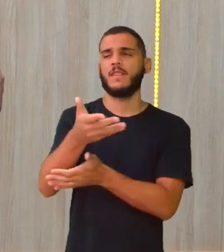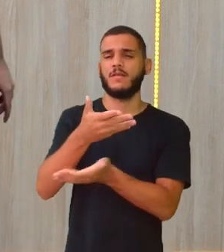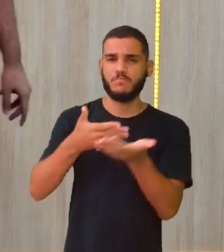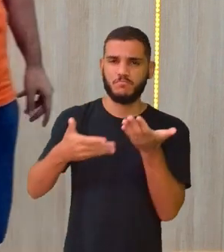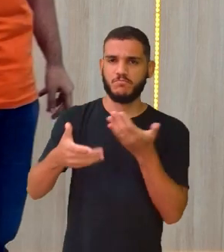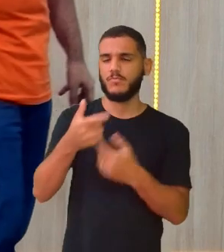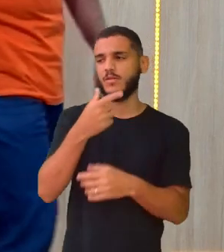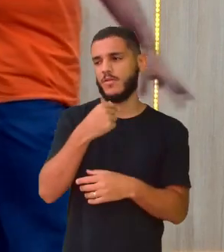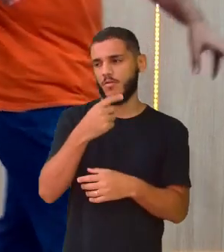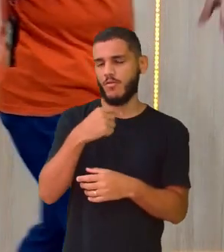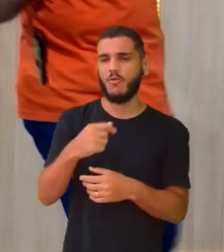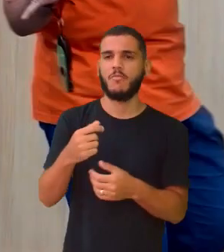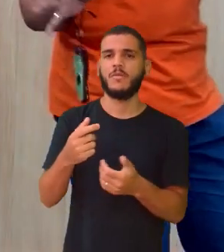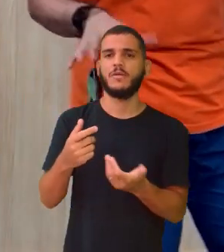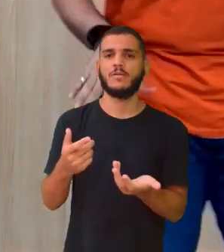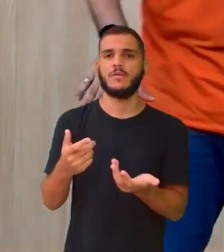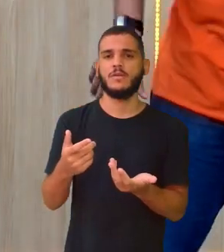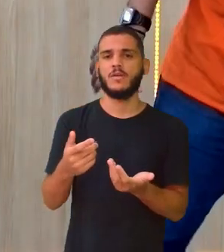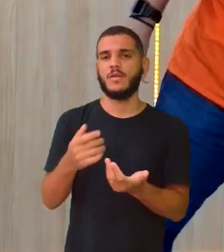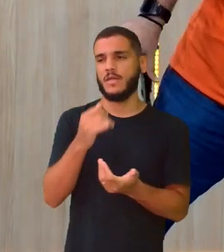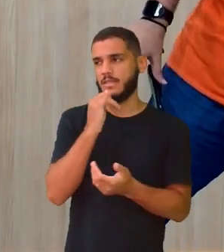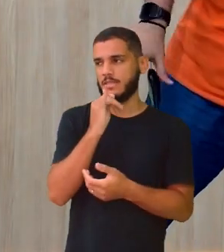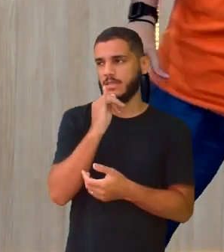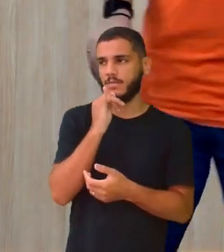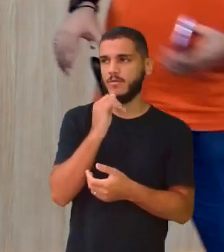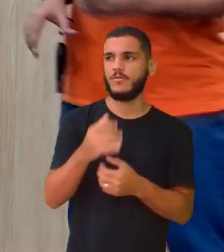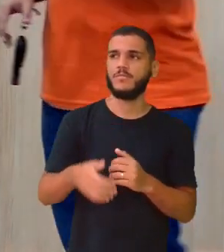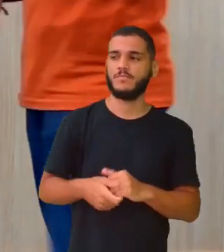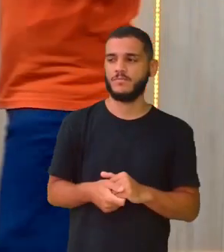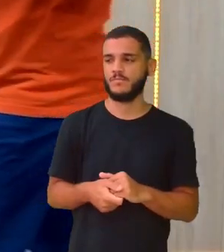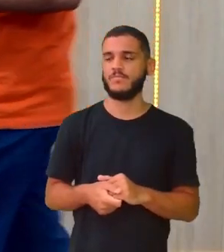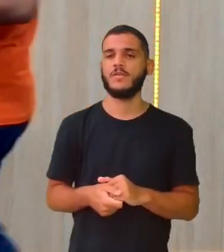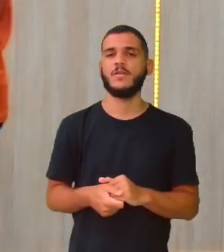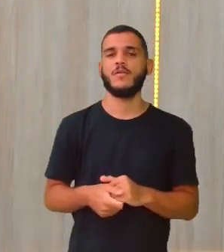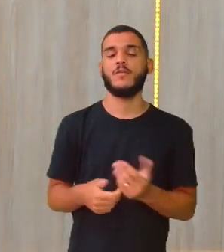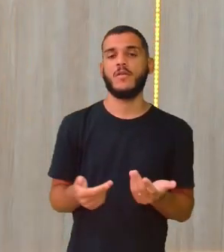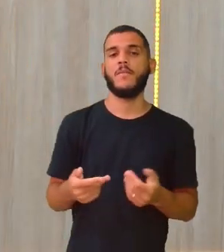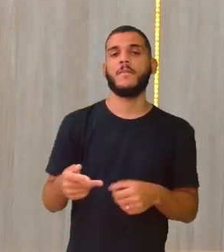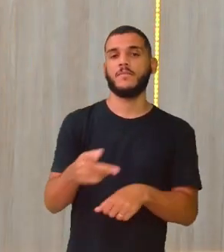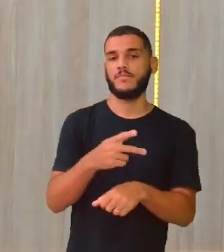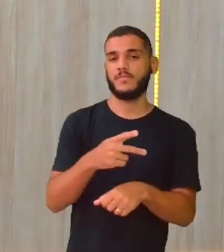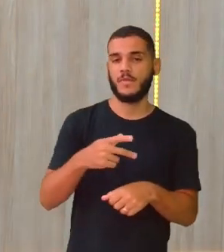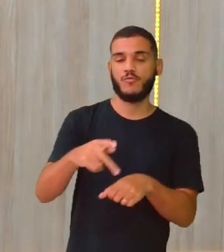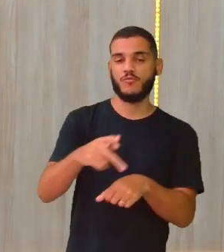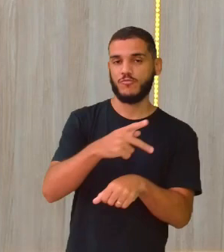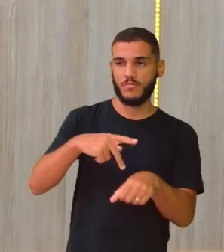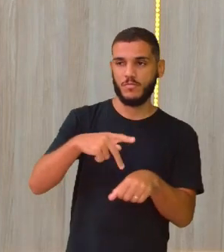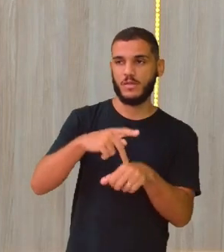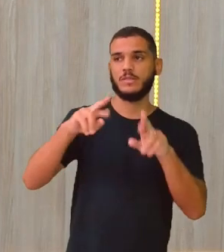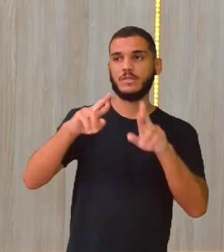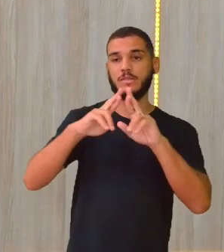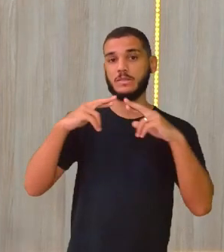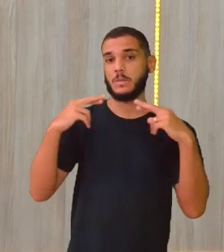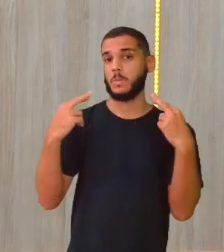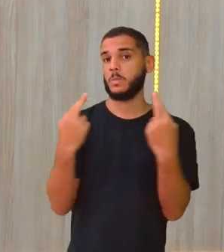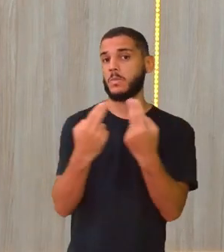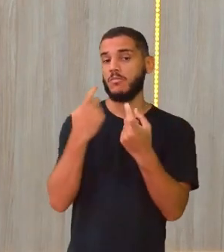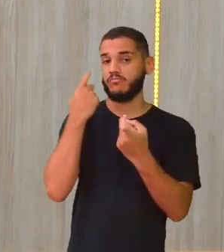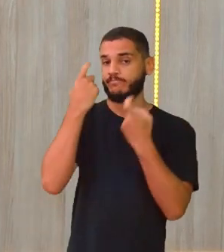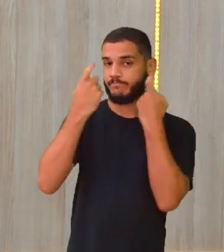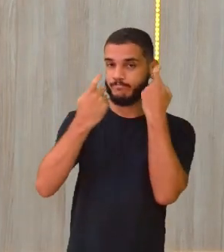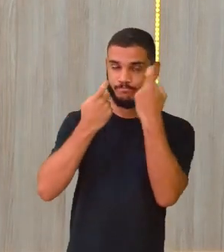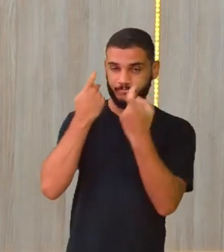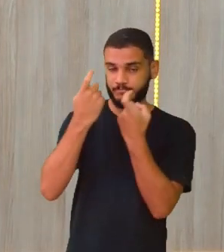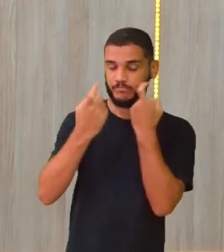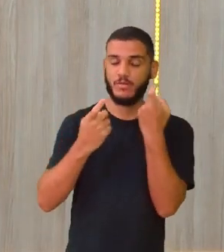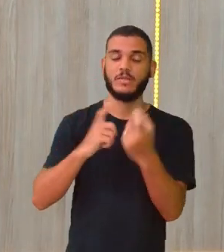aqui do homem com o ser humano. Os países, deixa pegar só o celular aqui rapidinho, Geni. Beleza. Os países, né, se reuniram. E aí, com essa preocupação